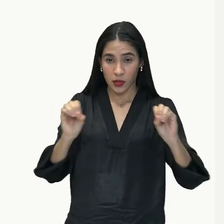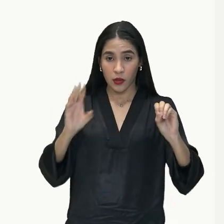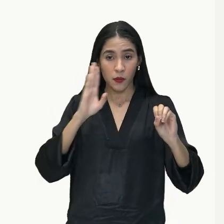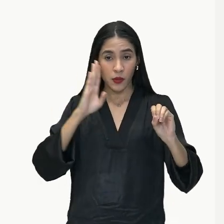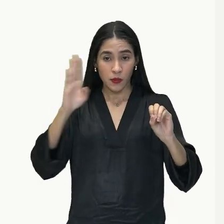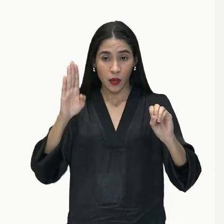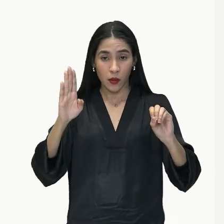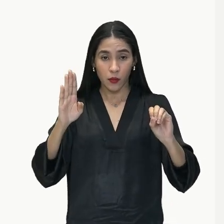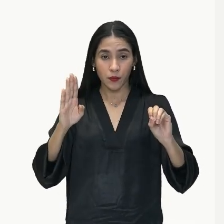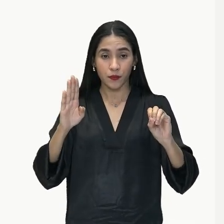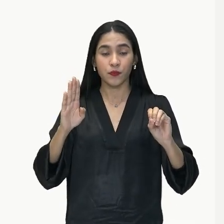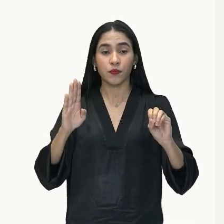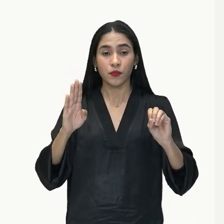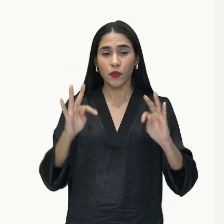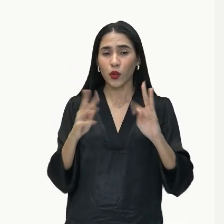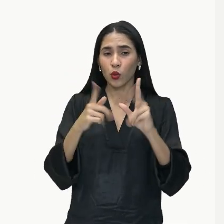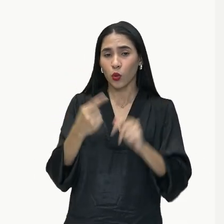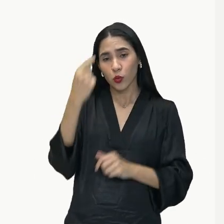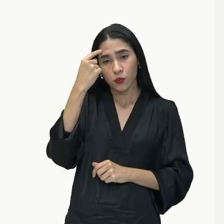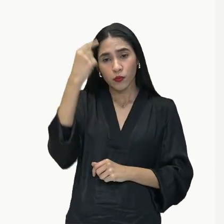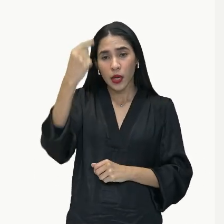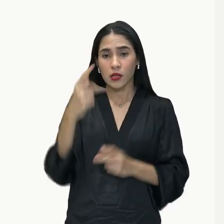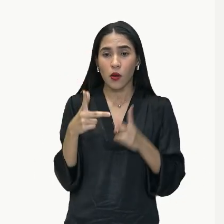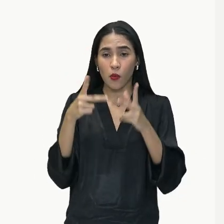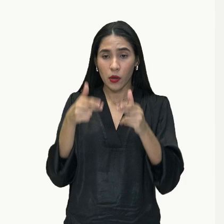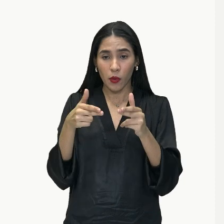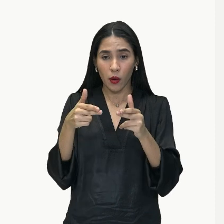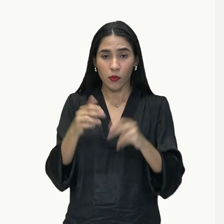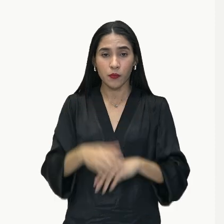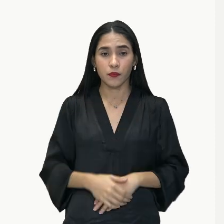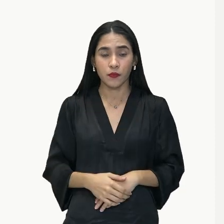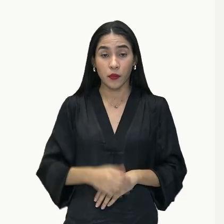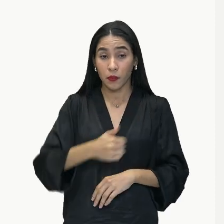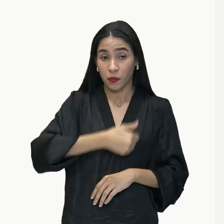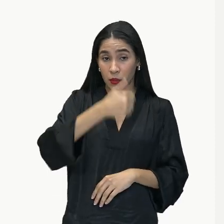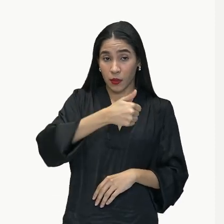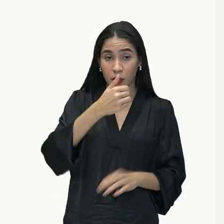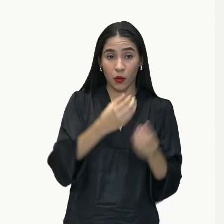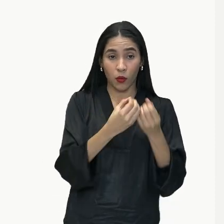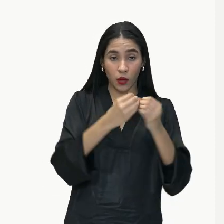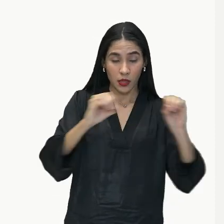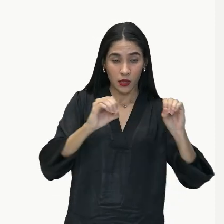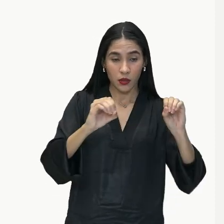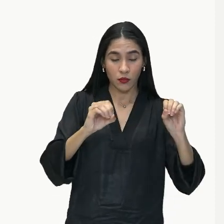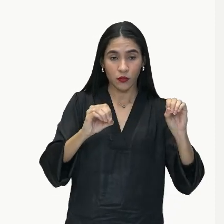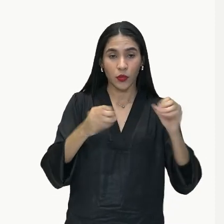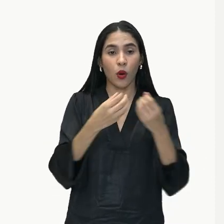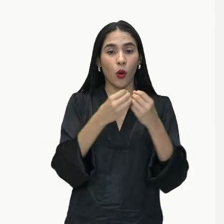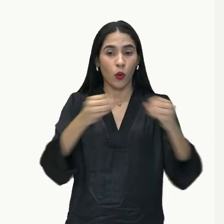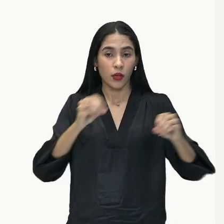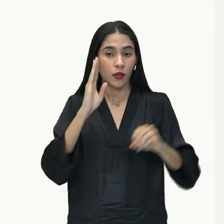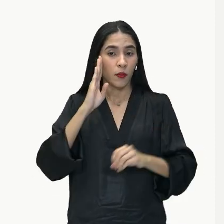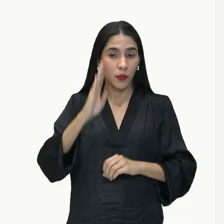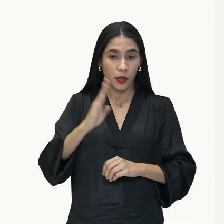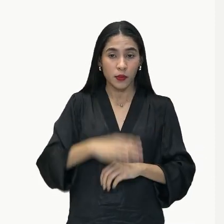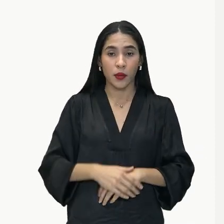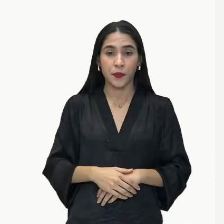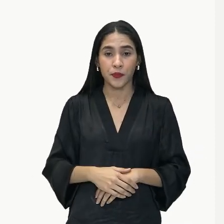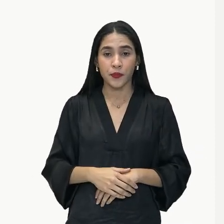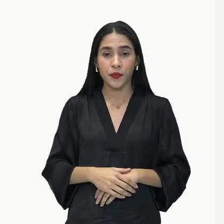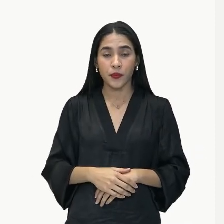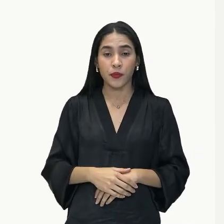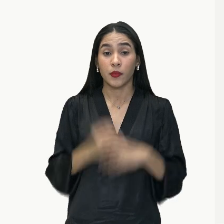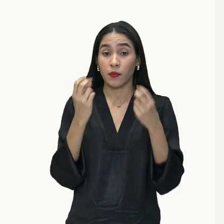pensam a mesma coisa, é a nossa primeira oração, a nossa oração principal, ok? Olha a presença